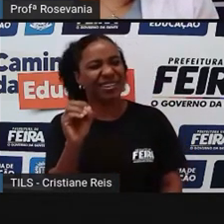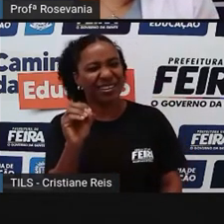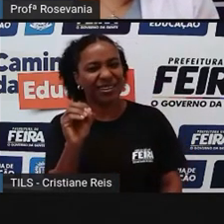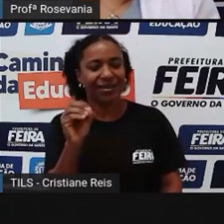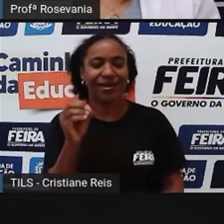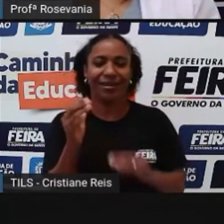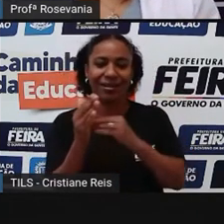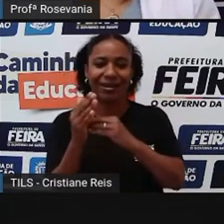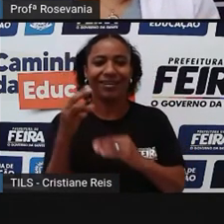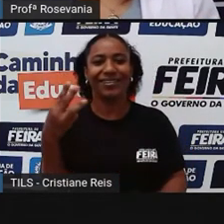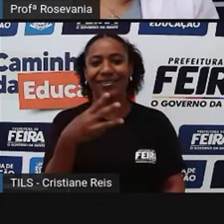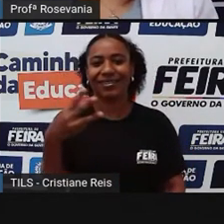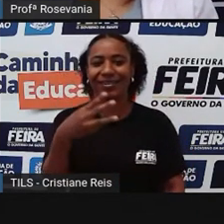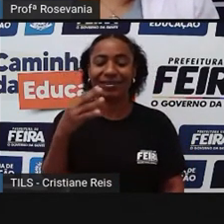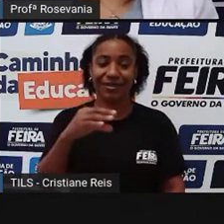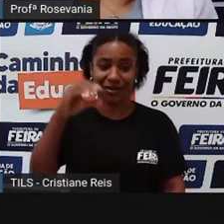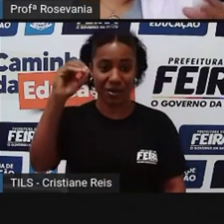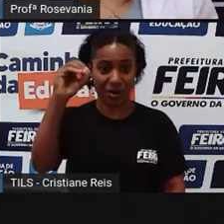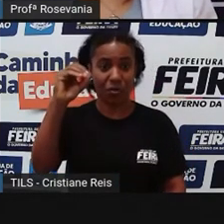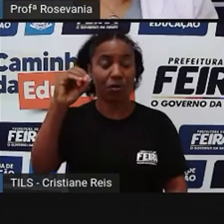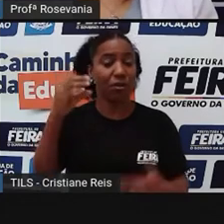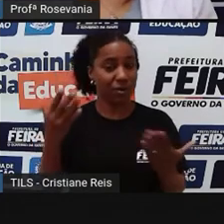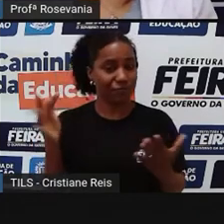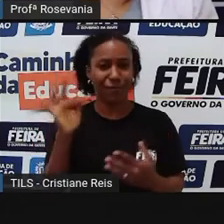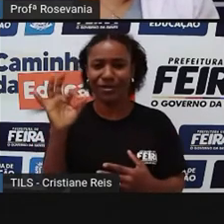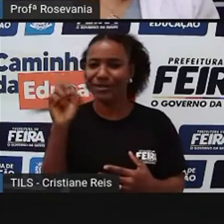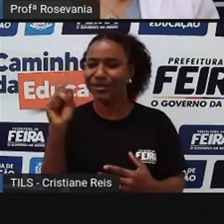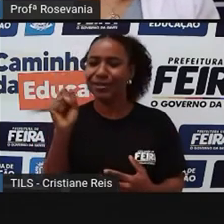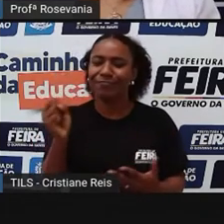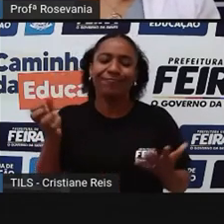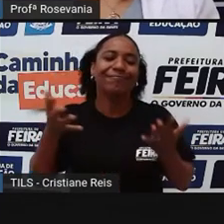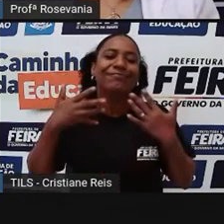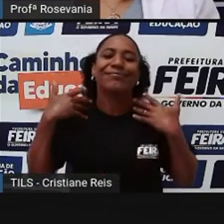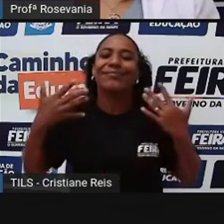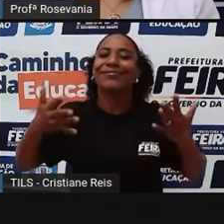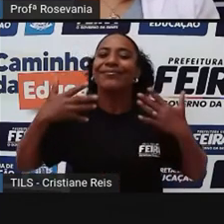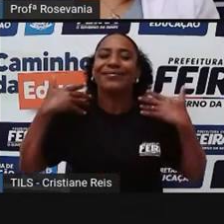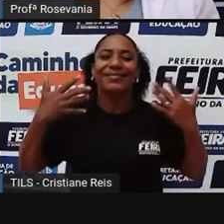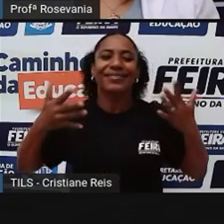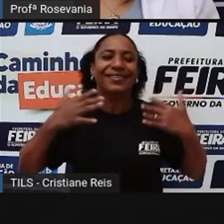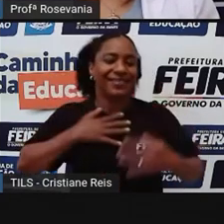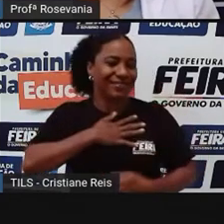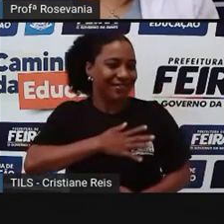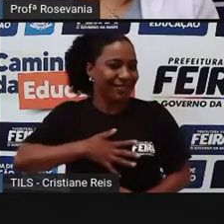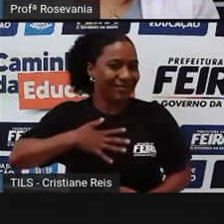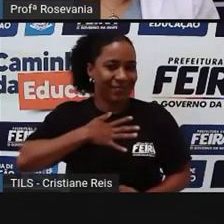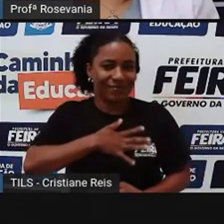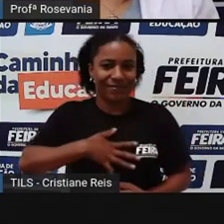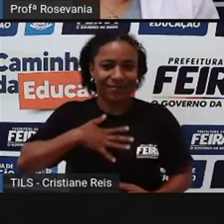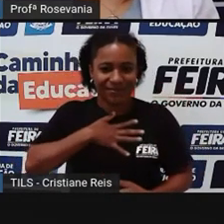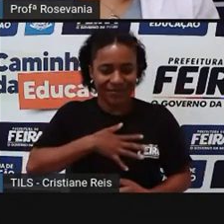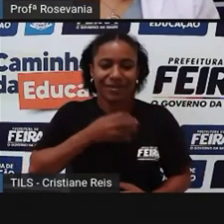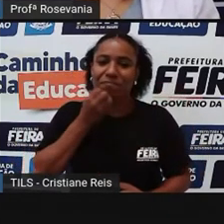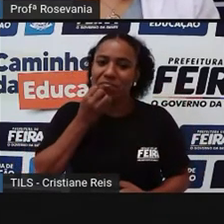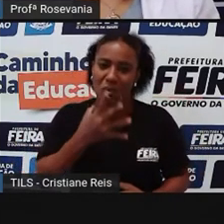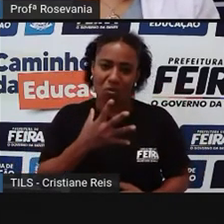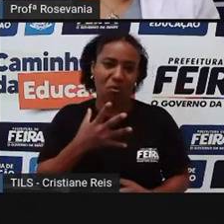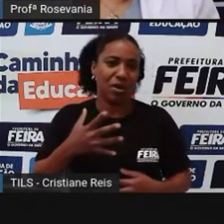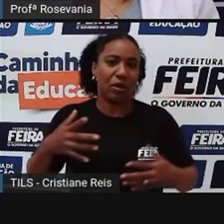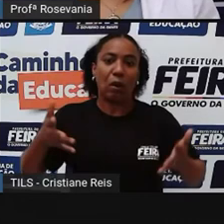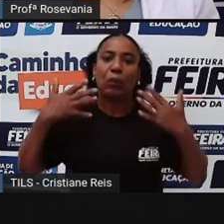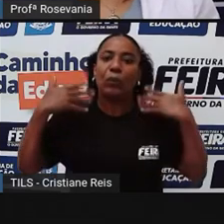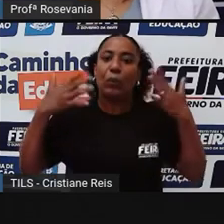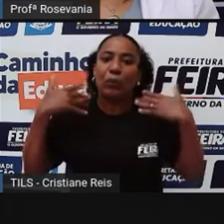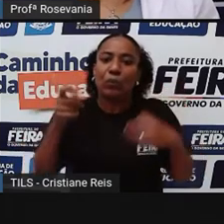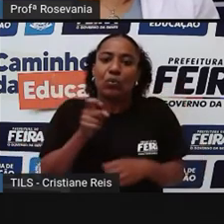a nossa cidade é uma cidade de clima bastante agradável, né, a gente não sofre tanto assim, com